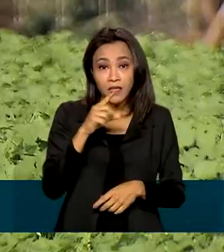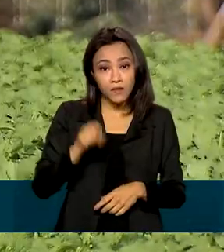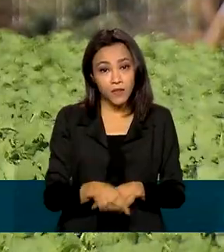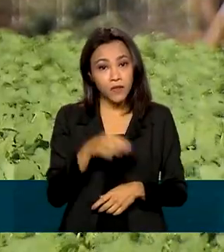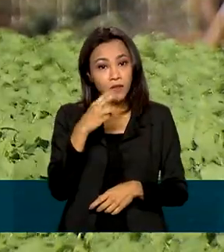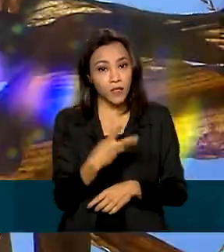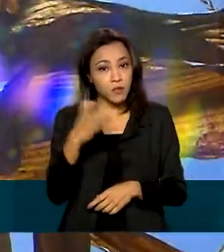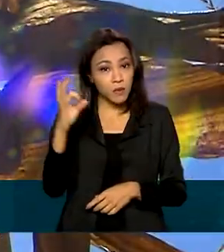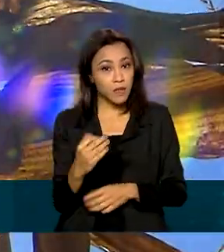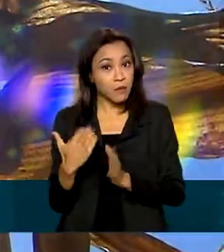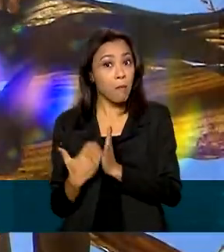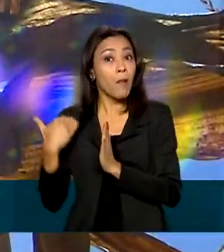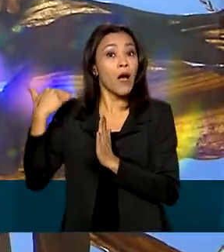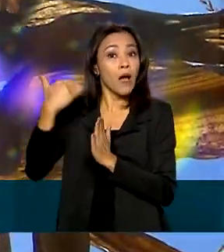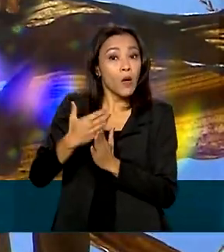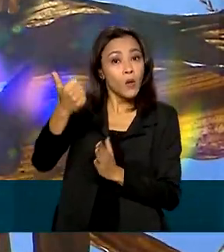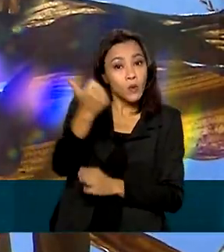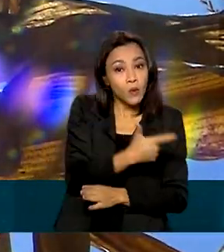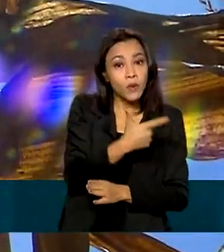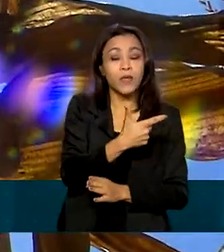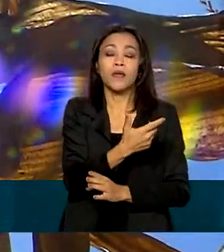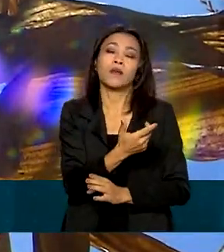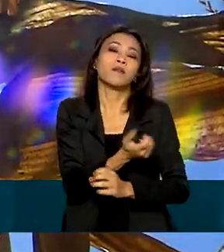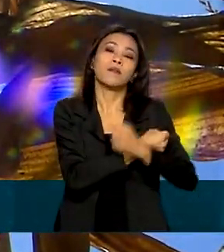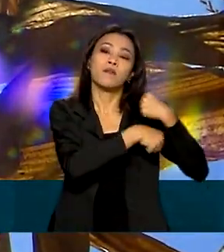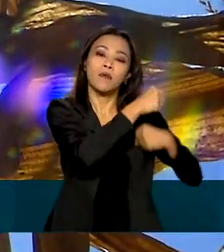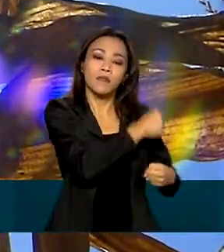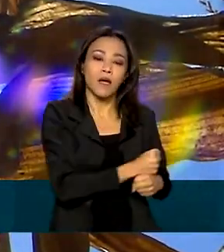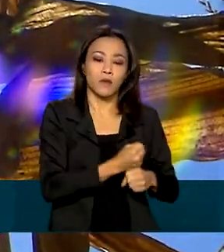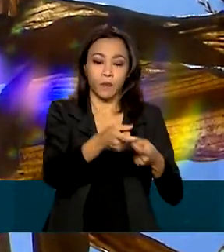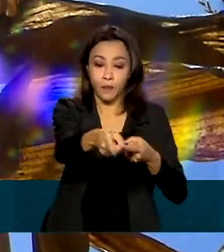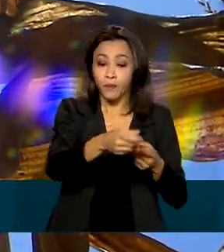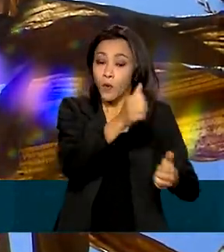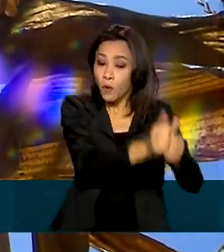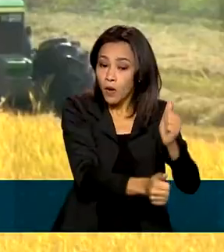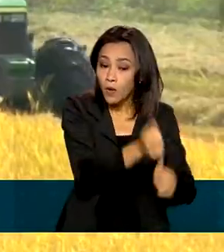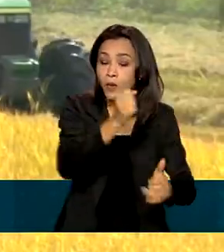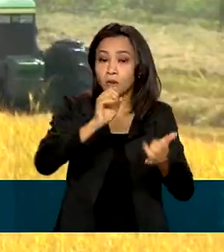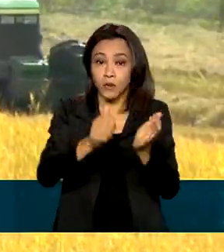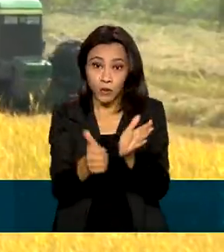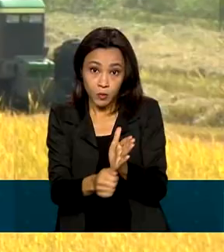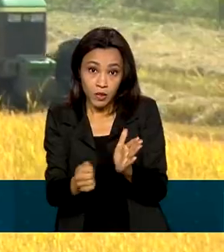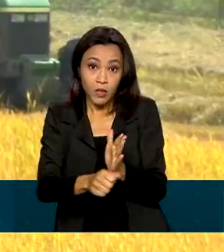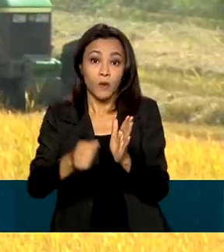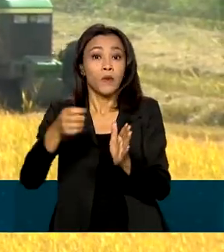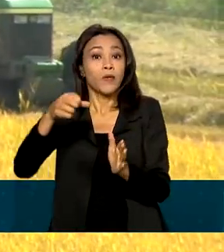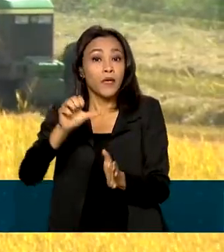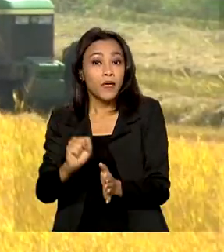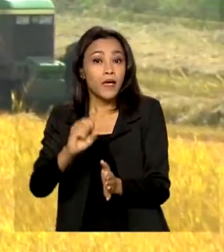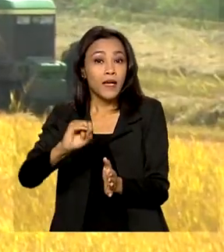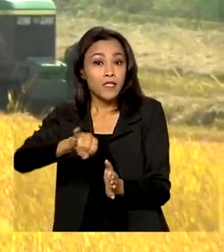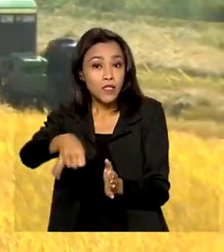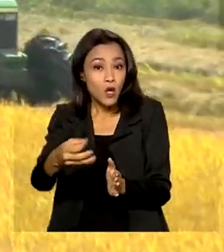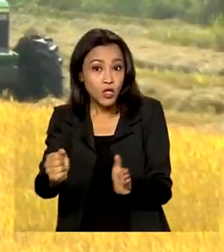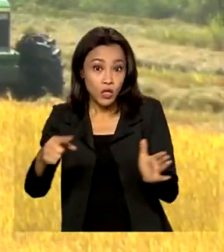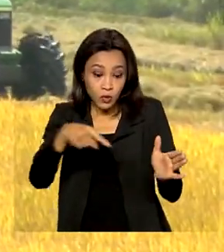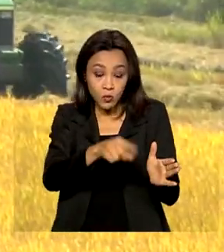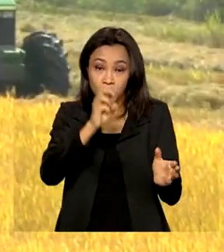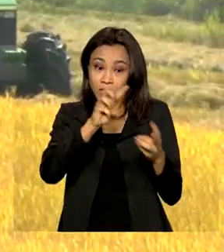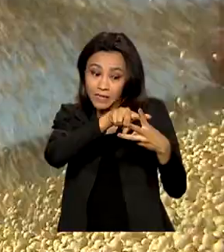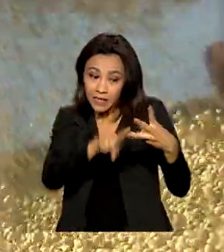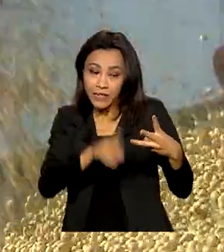% maior do que a de 2021. O arroz, o milho e a soja, os três principais produtos desse grupo